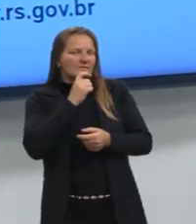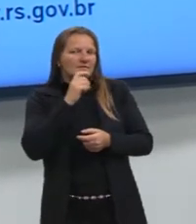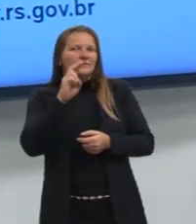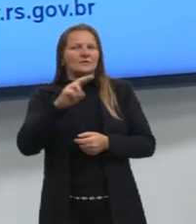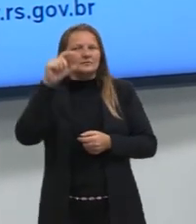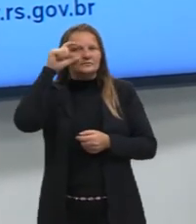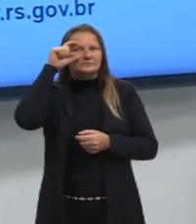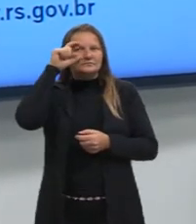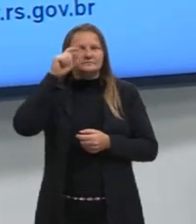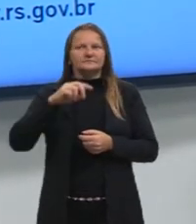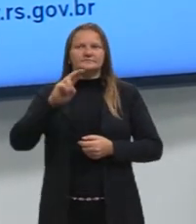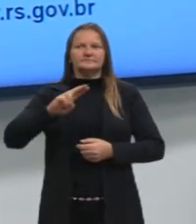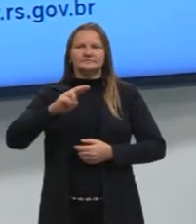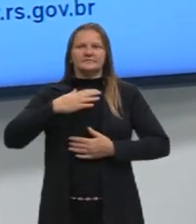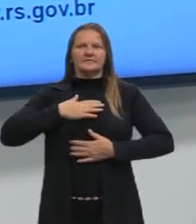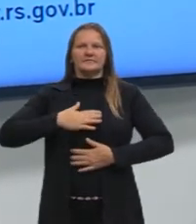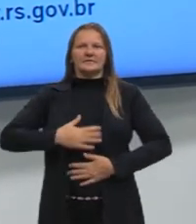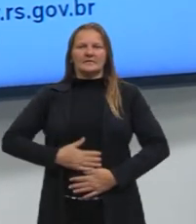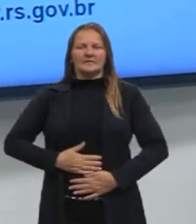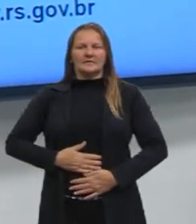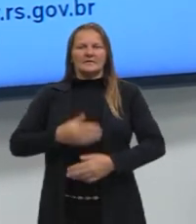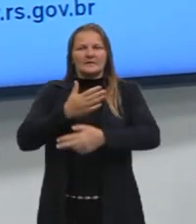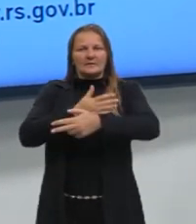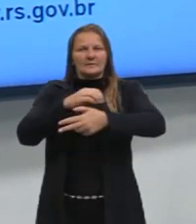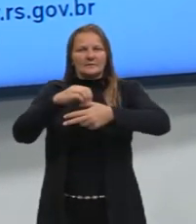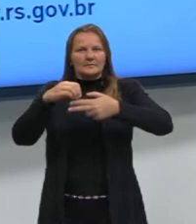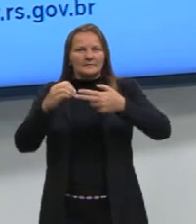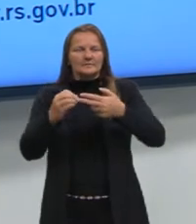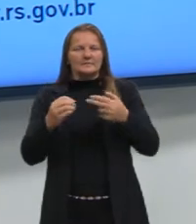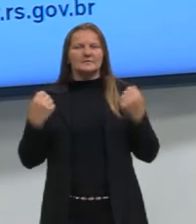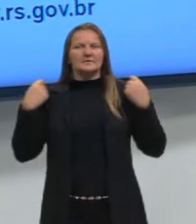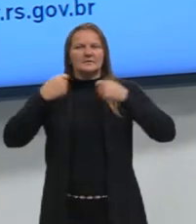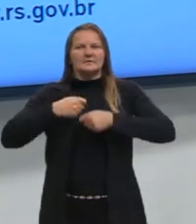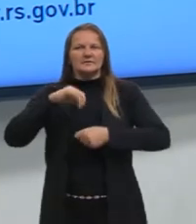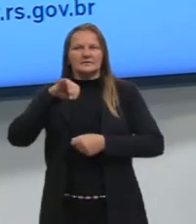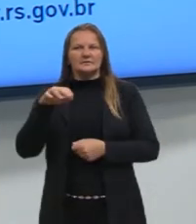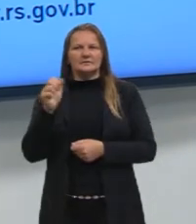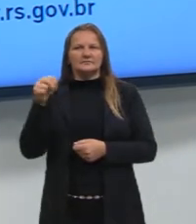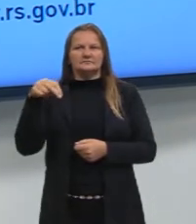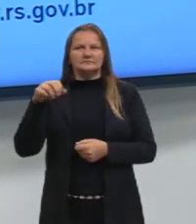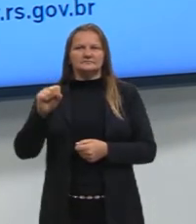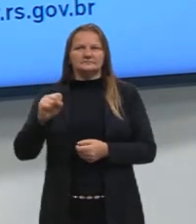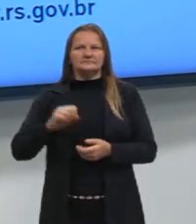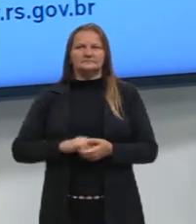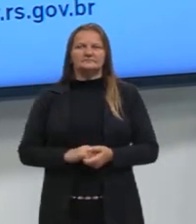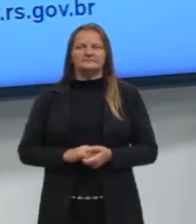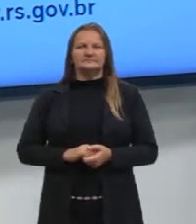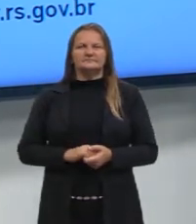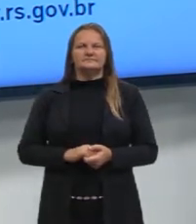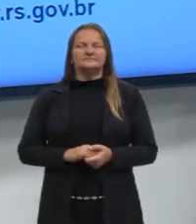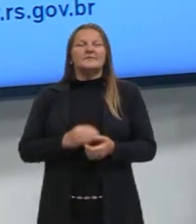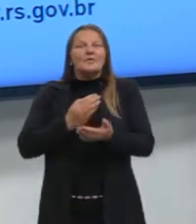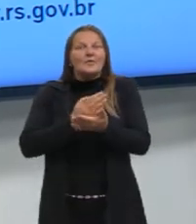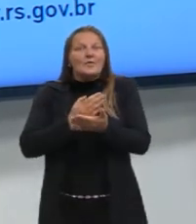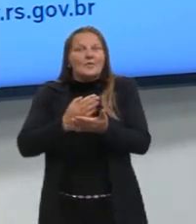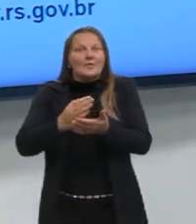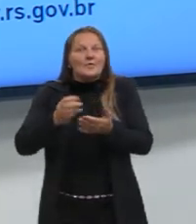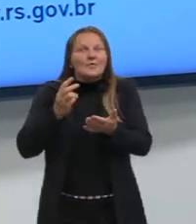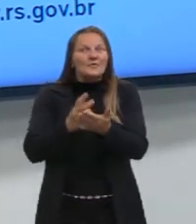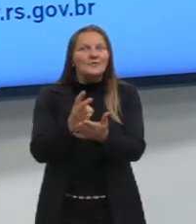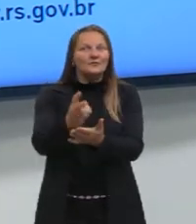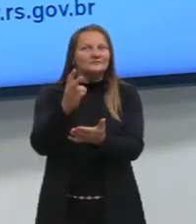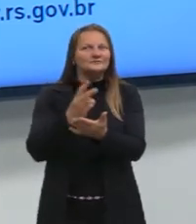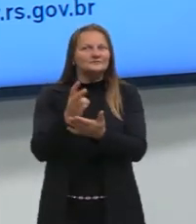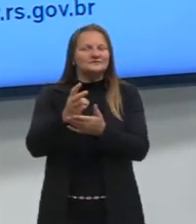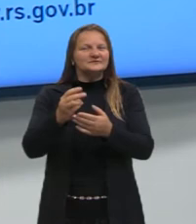óculos, estou utilizando a camiseta do pré-enem, uma camisa jeans também. Então, nós vamos dar continuidade aí